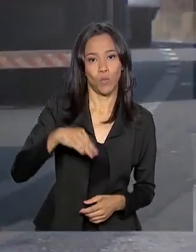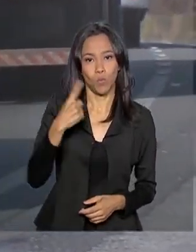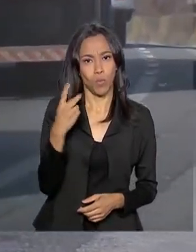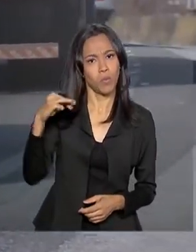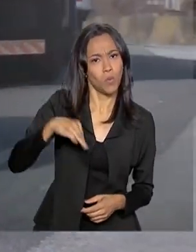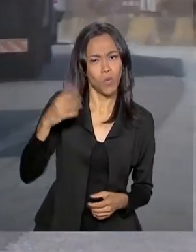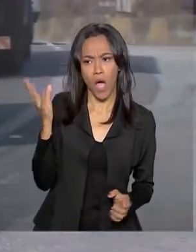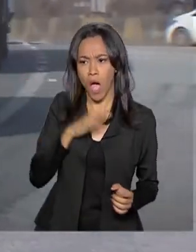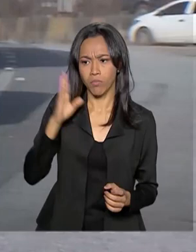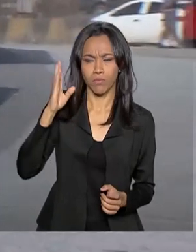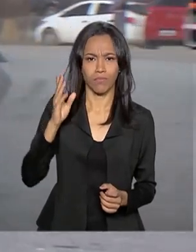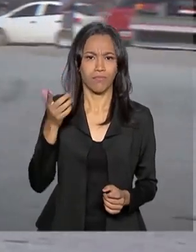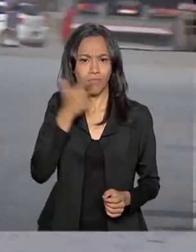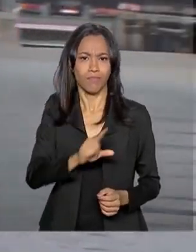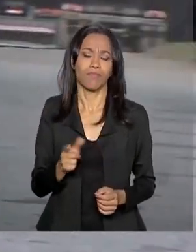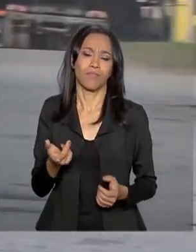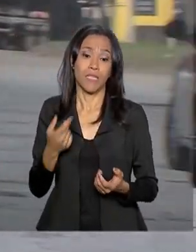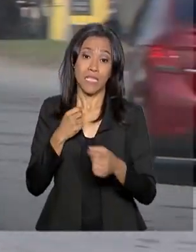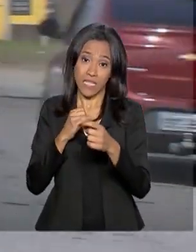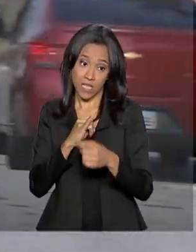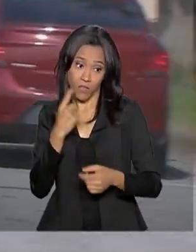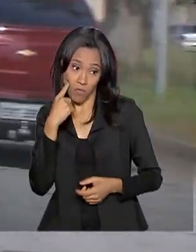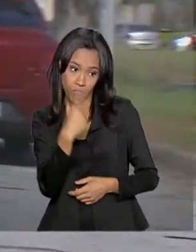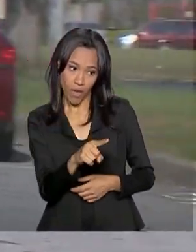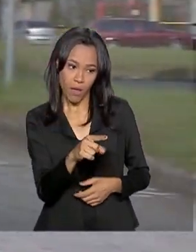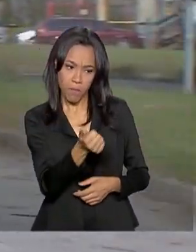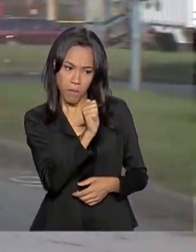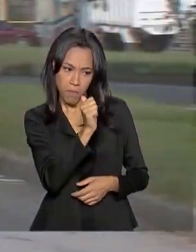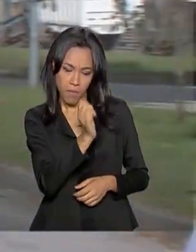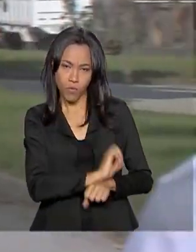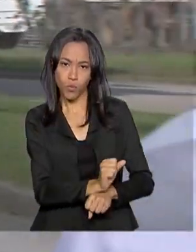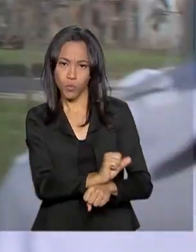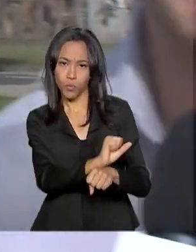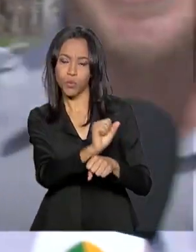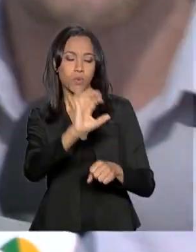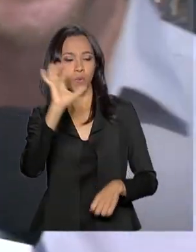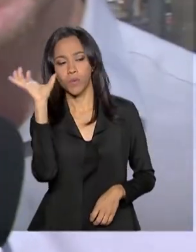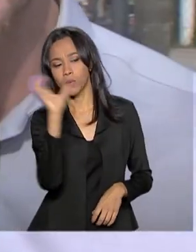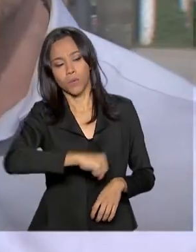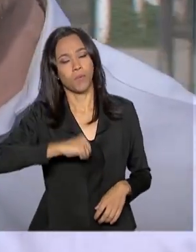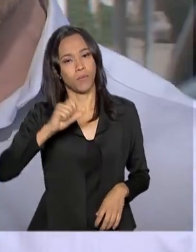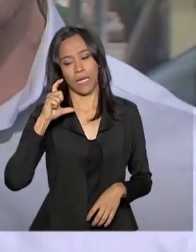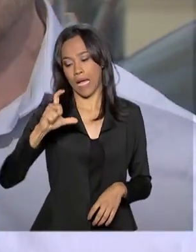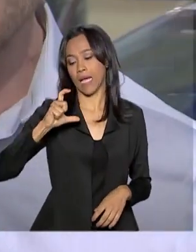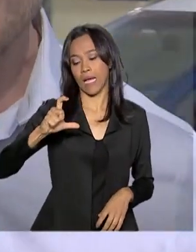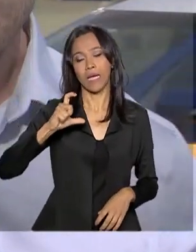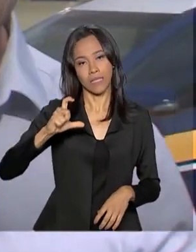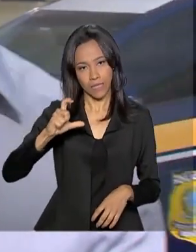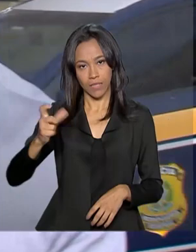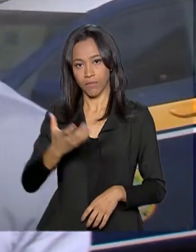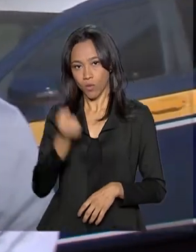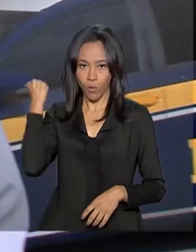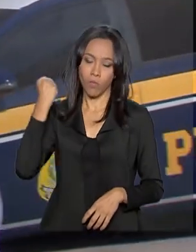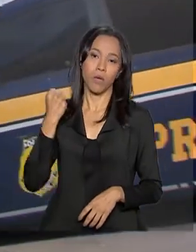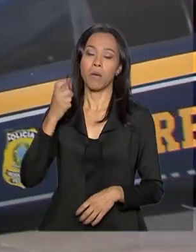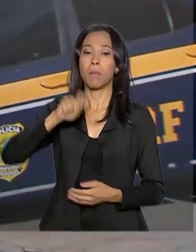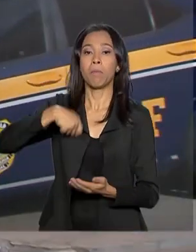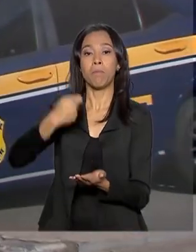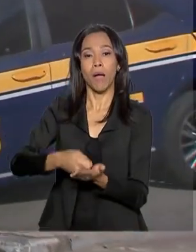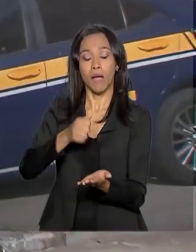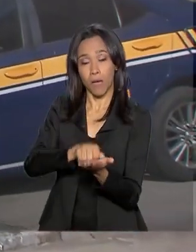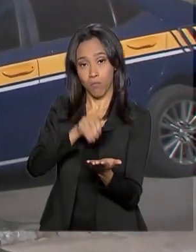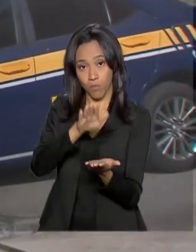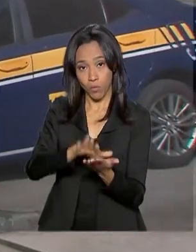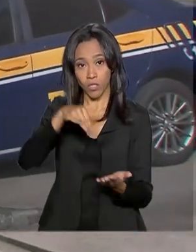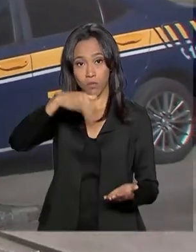motorista que for pego dirigindo embriagado, tem a carteira de habilitação recolhida, paga multa de mais